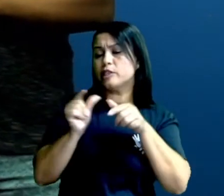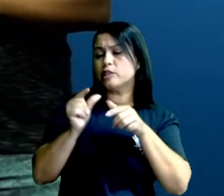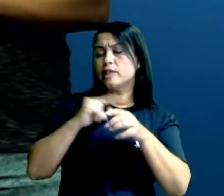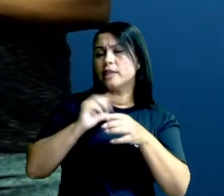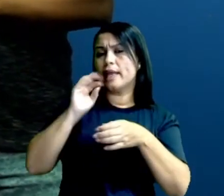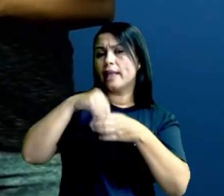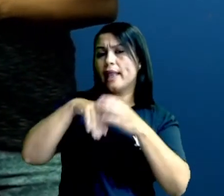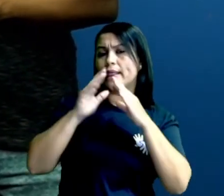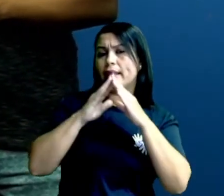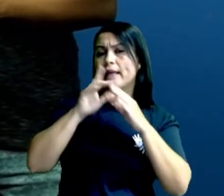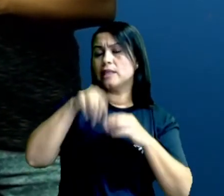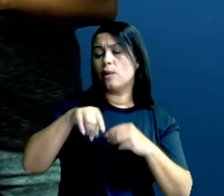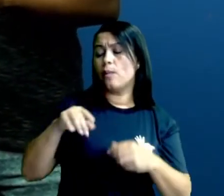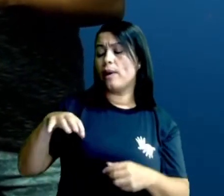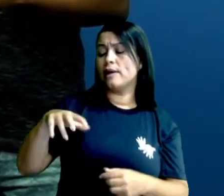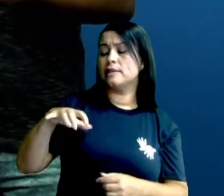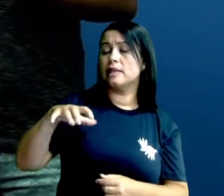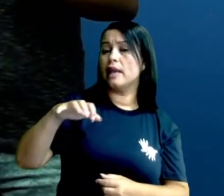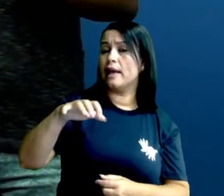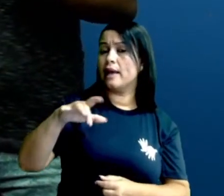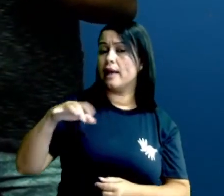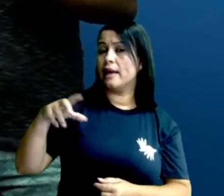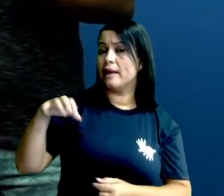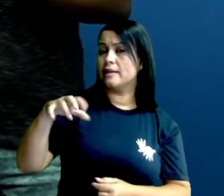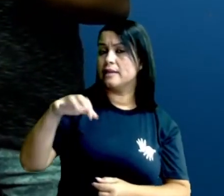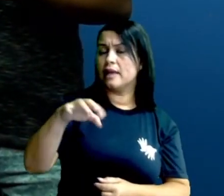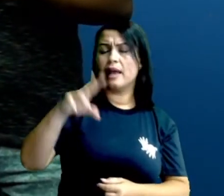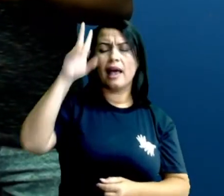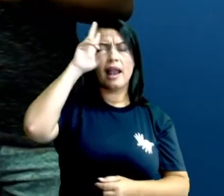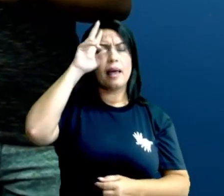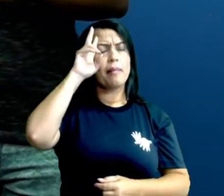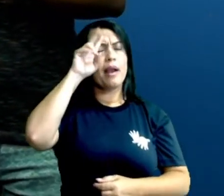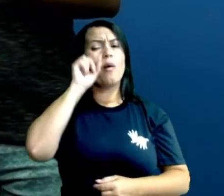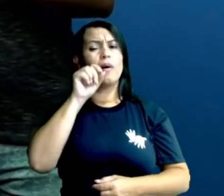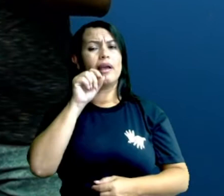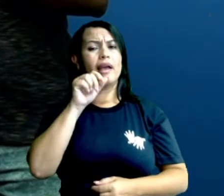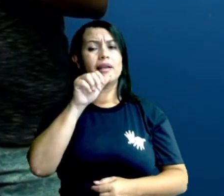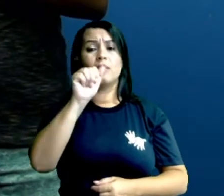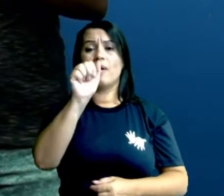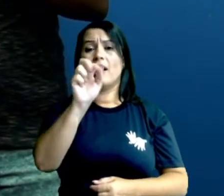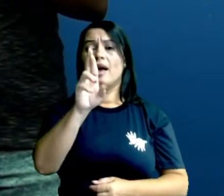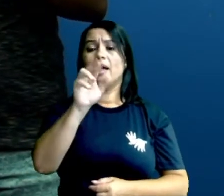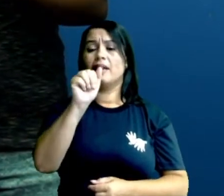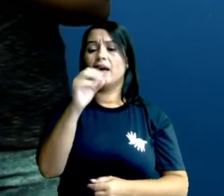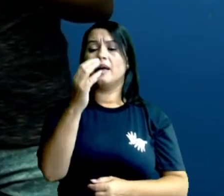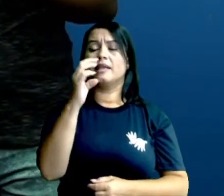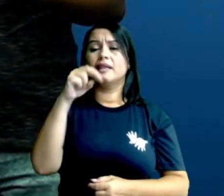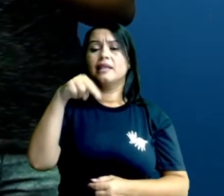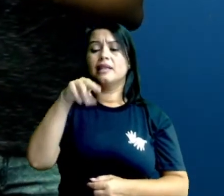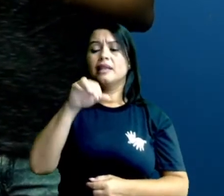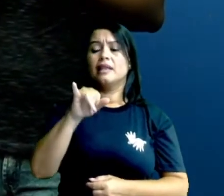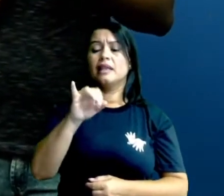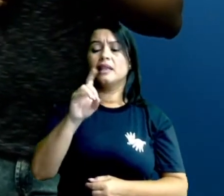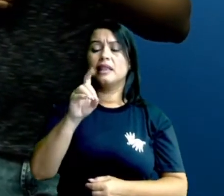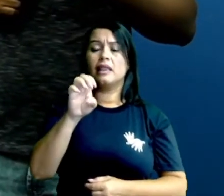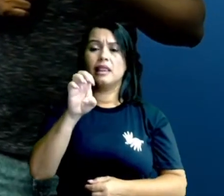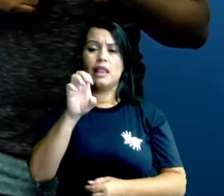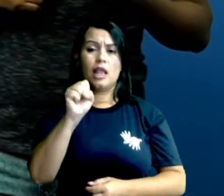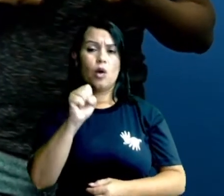aracnídeos, que o próprio nome fala, nos lembra logo a aranha. Mas não somente a aranha faz parte desse grupo.